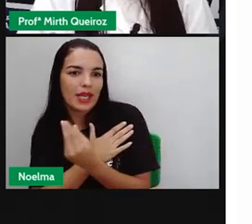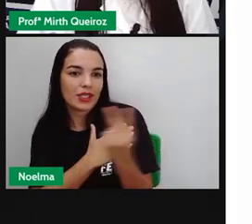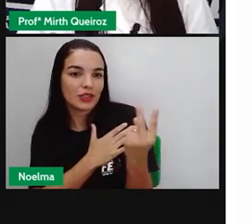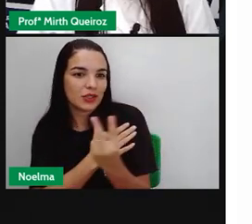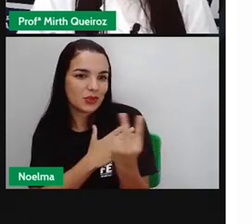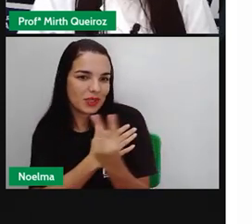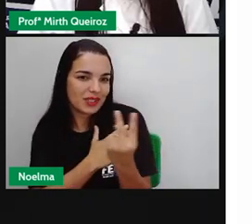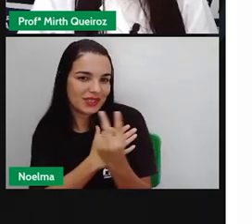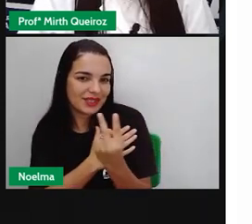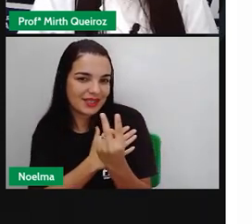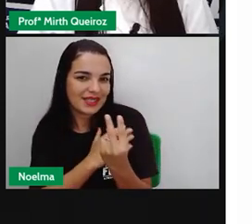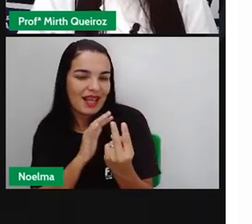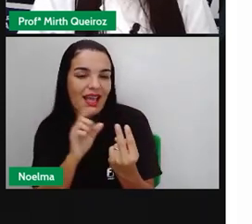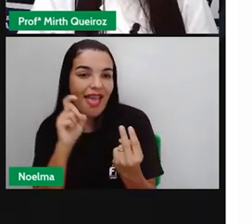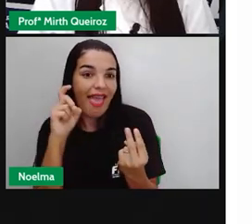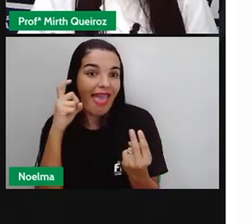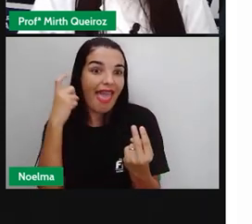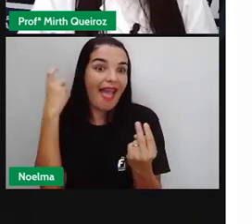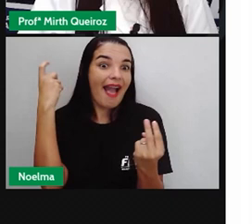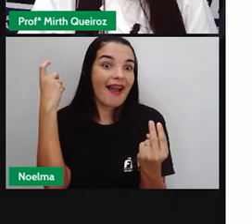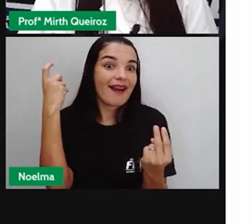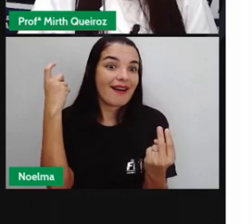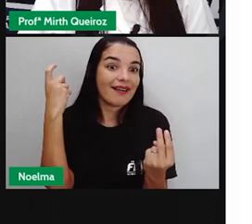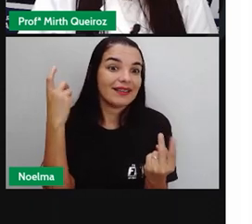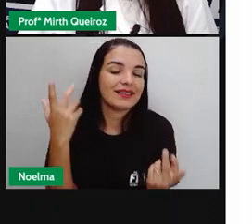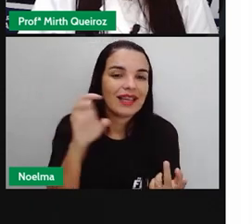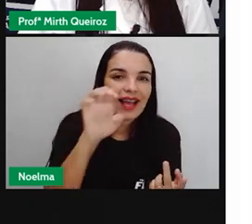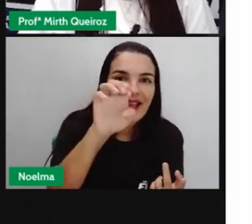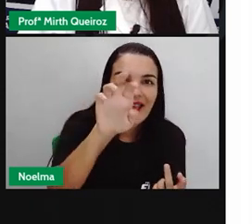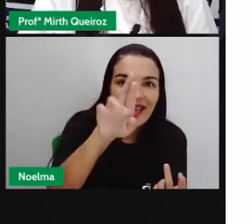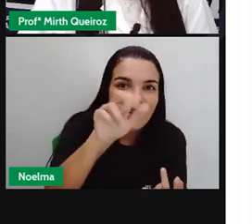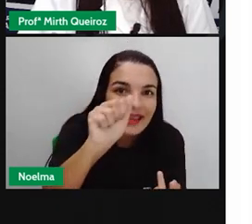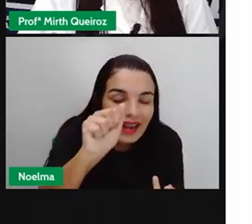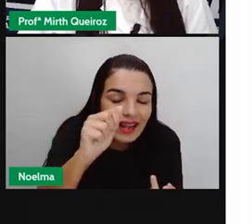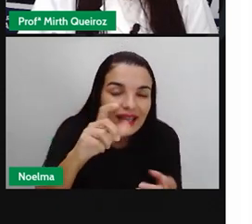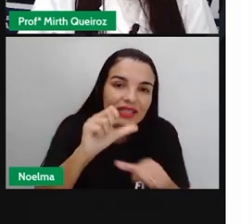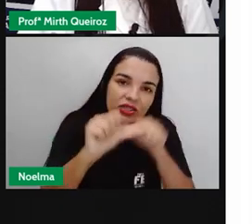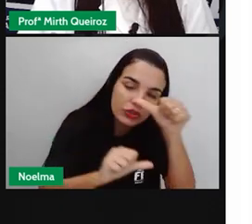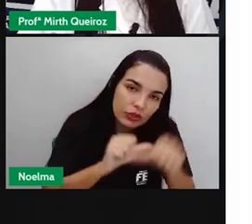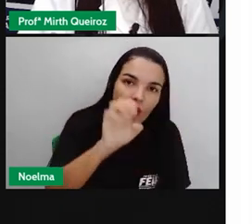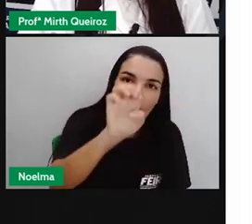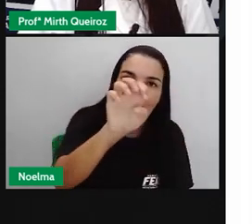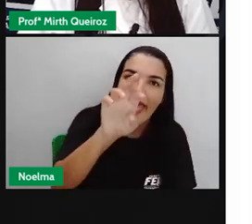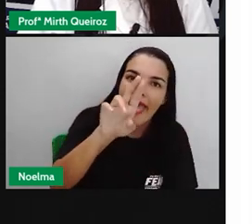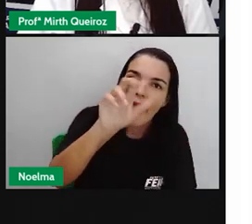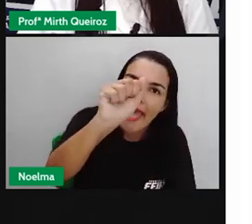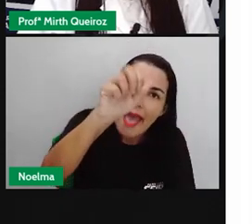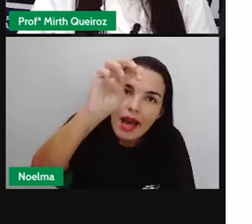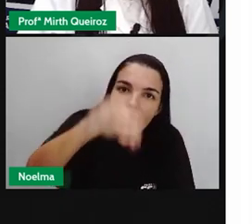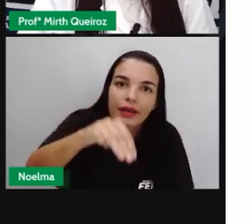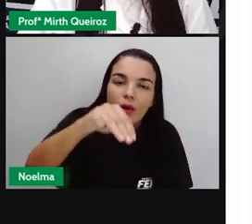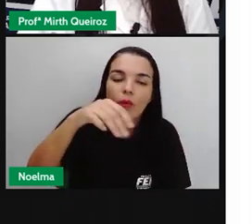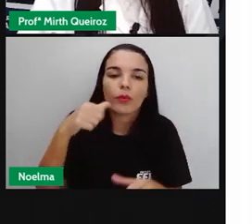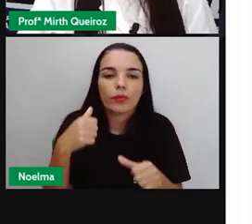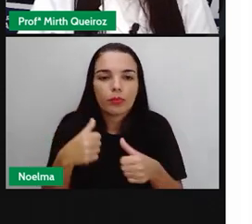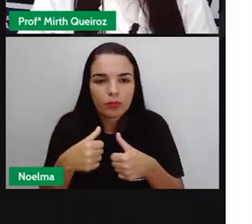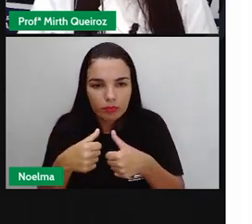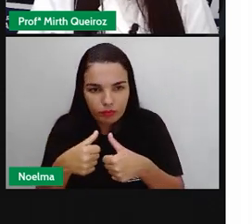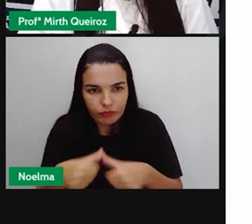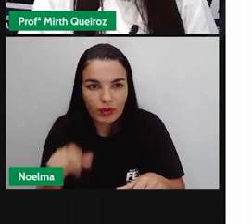era, né? Então, eram, no plural. Baratinhas eram. Eram o quê?